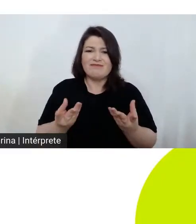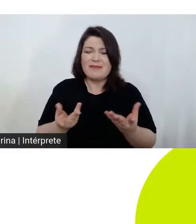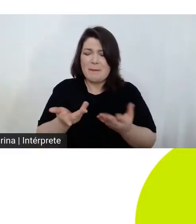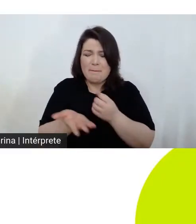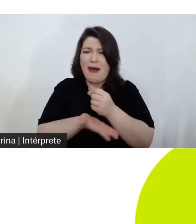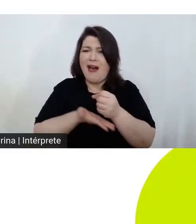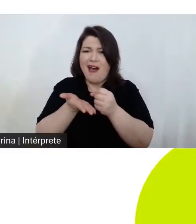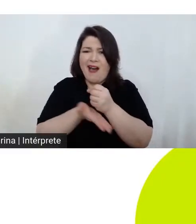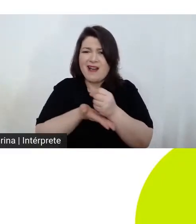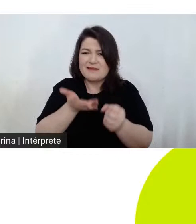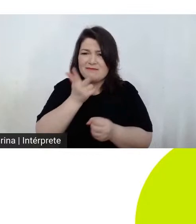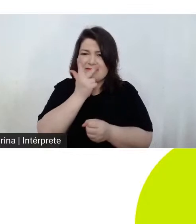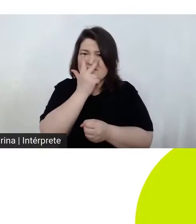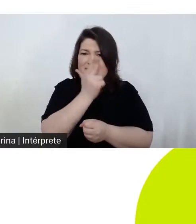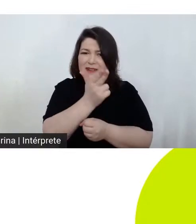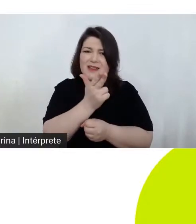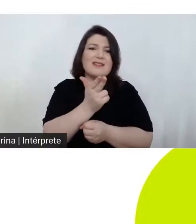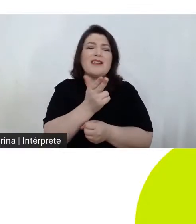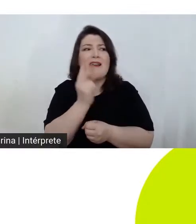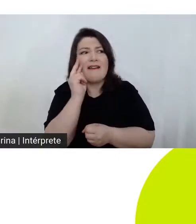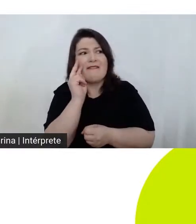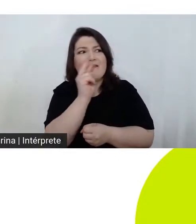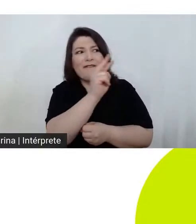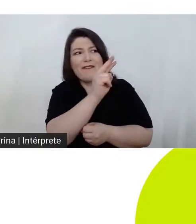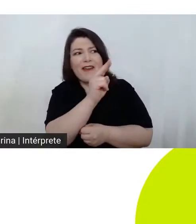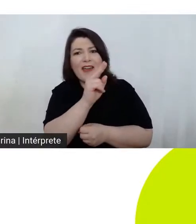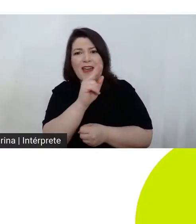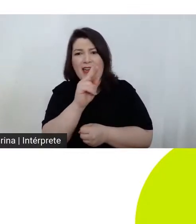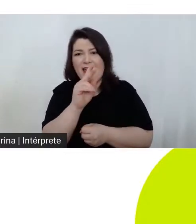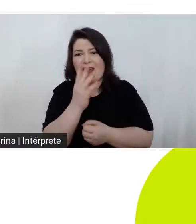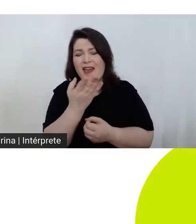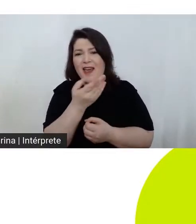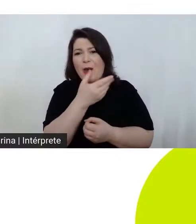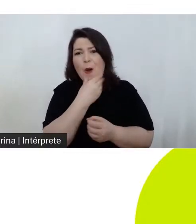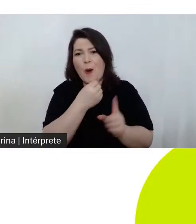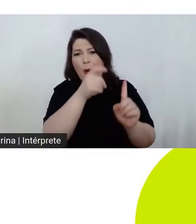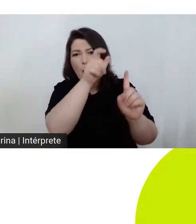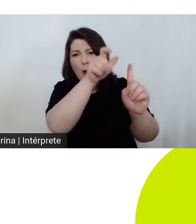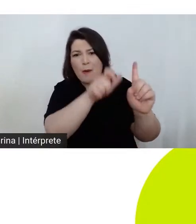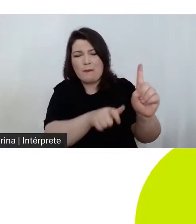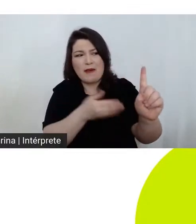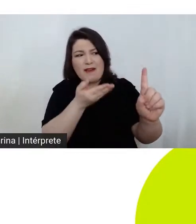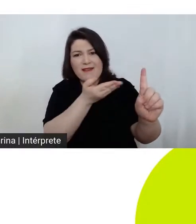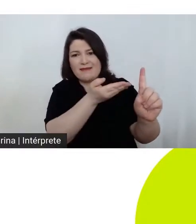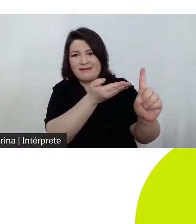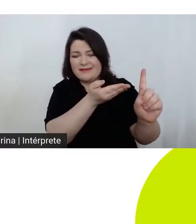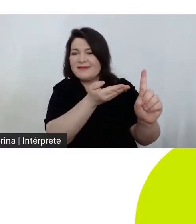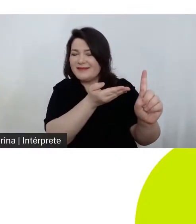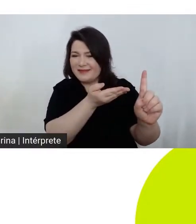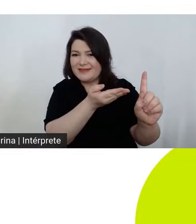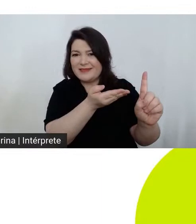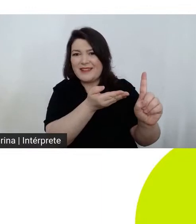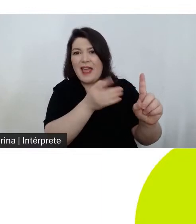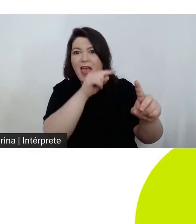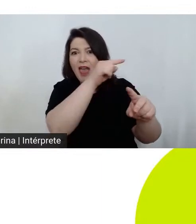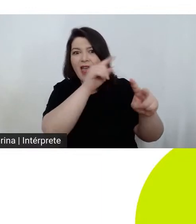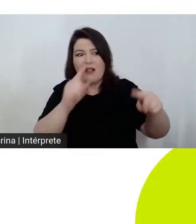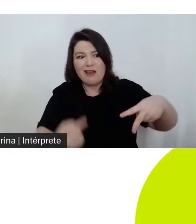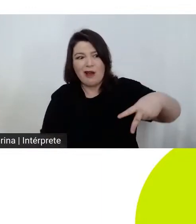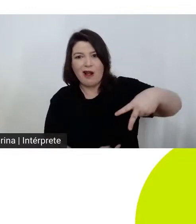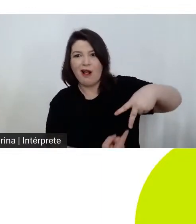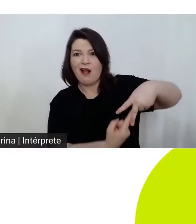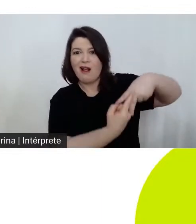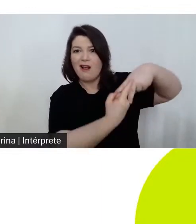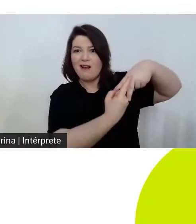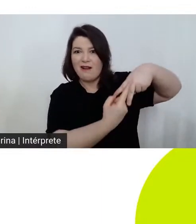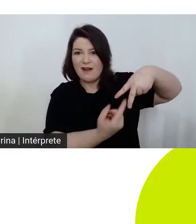ao vermos o Howard numa posição fetal a ser submetido a uma colonoscopia ou seja